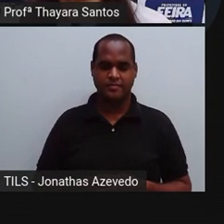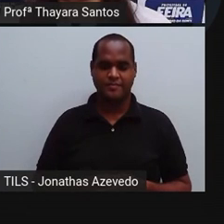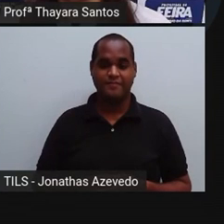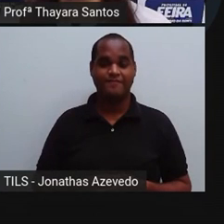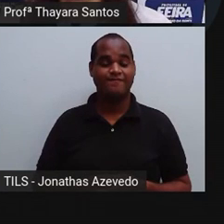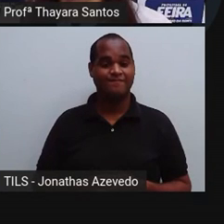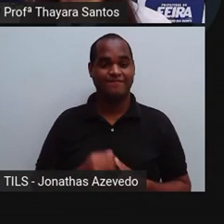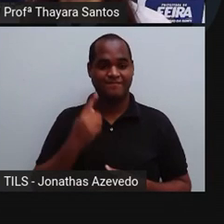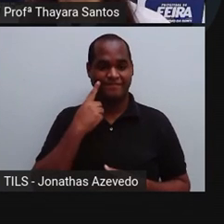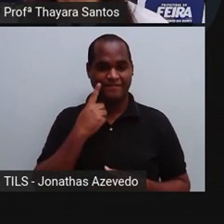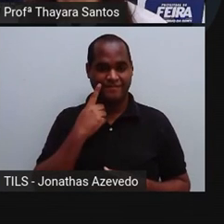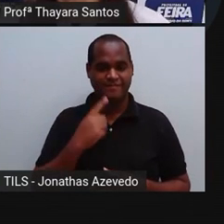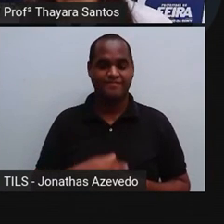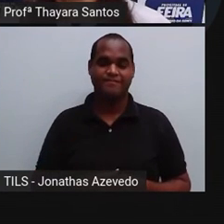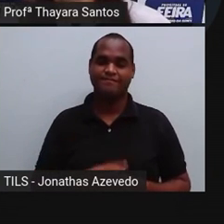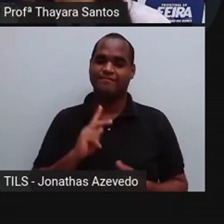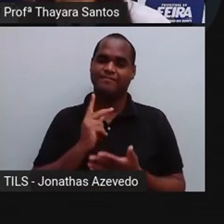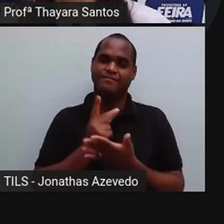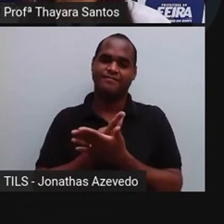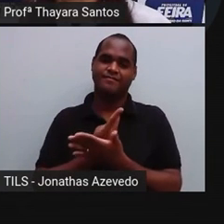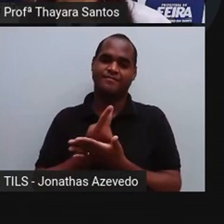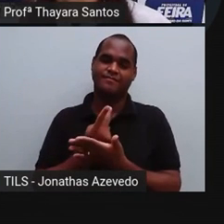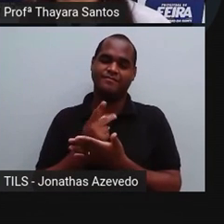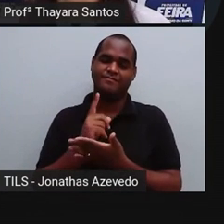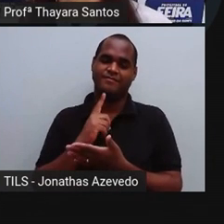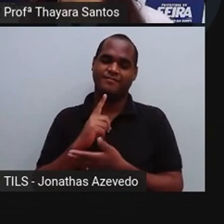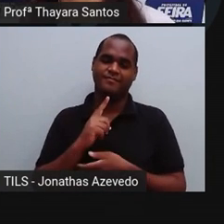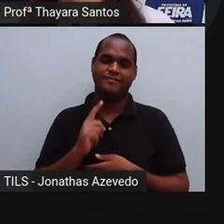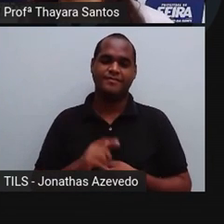Vamos lá. Errei a questão.